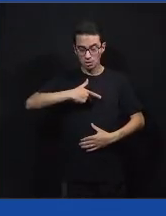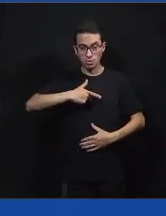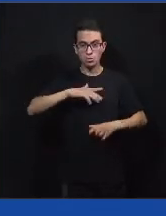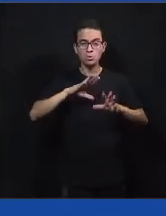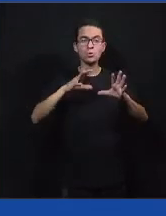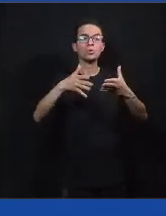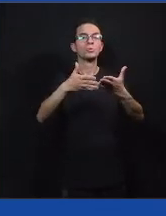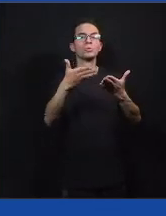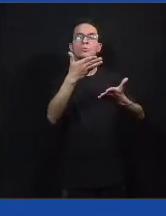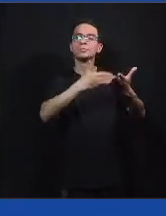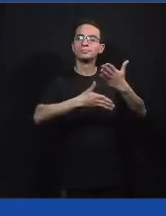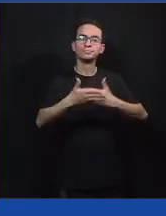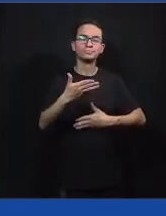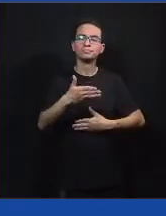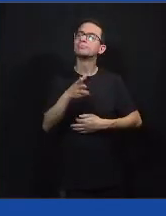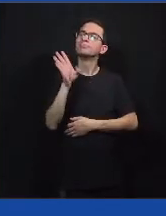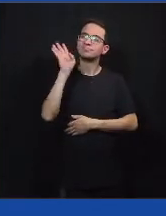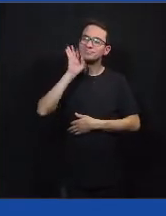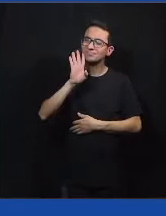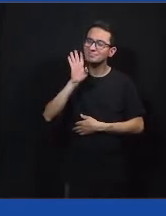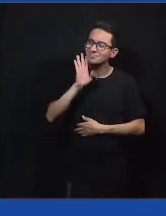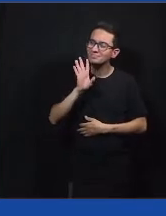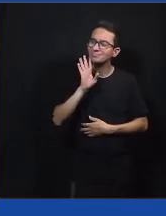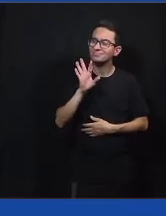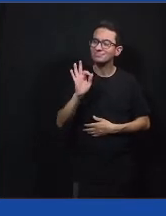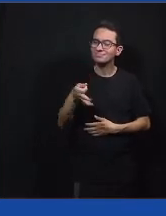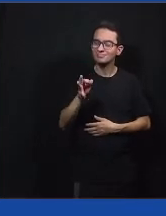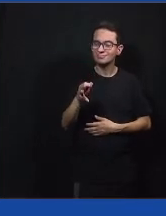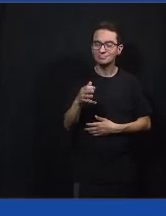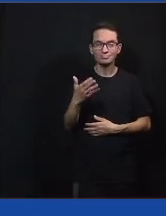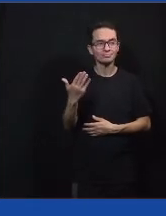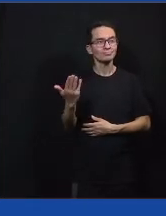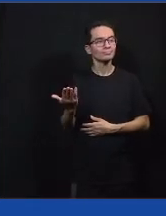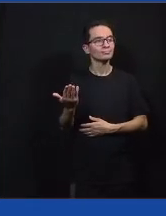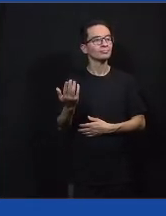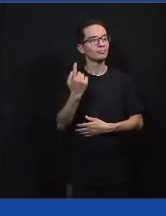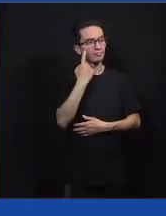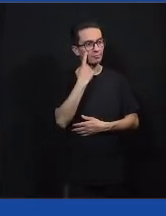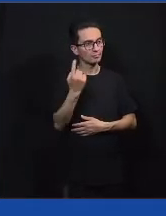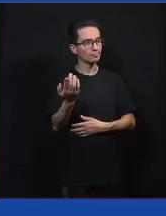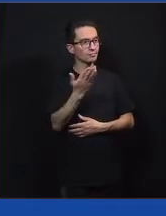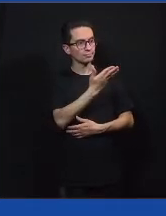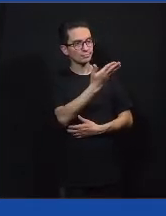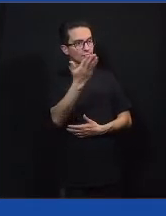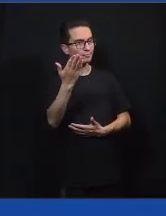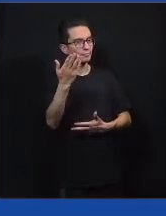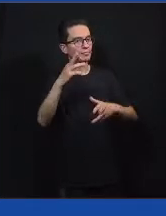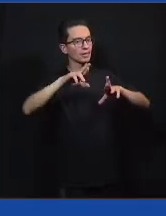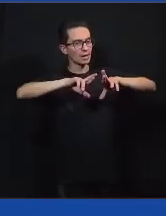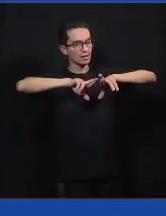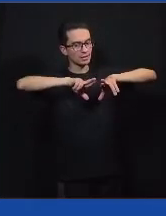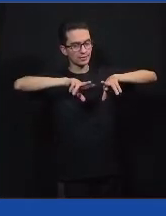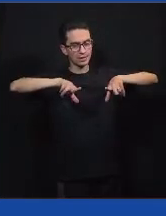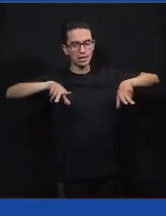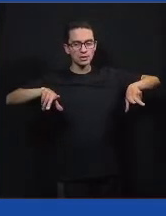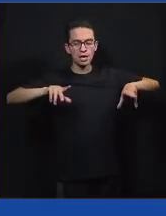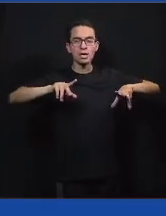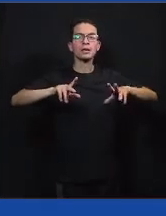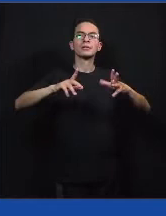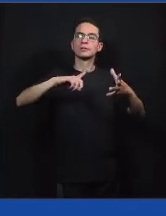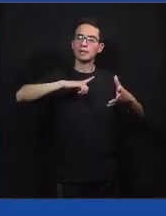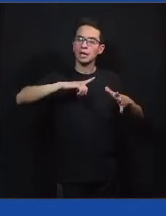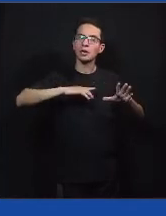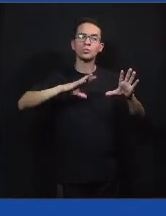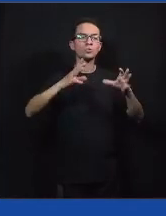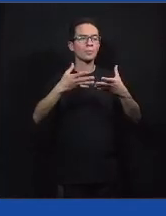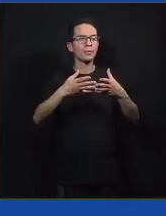Legal. O Rafa, você comente esse assunto, por favor, também da diversidade, das diferenças nos grupos. Mas, tem uma coisa também